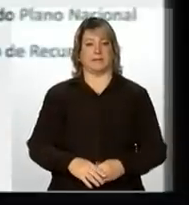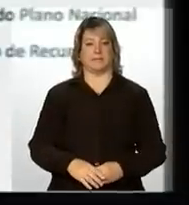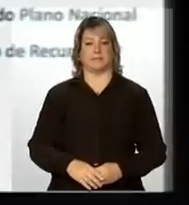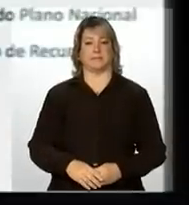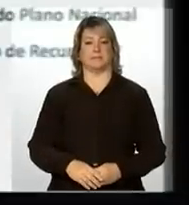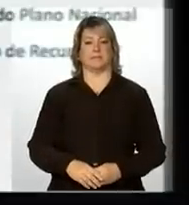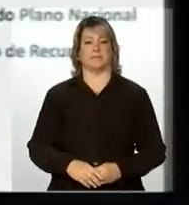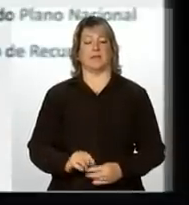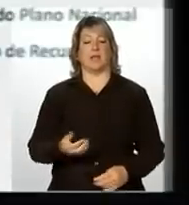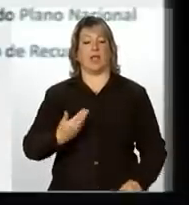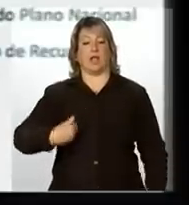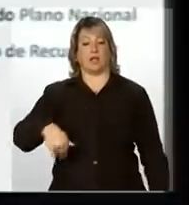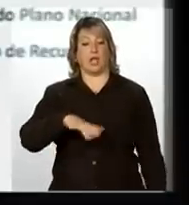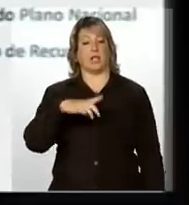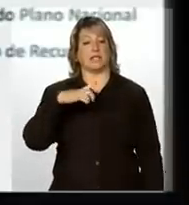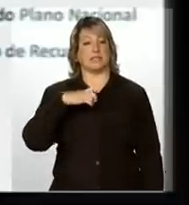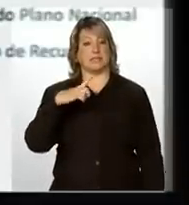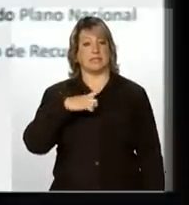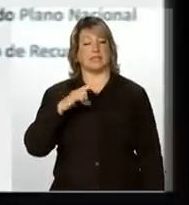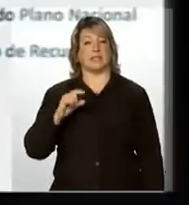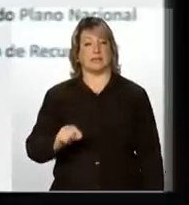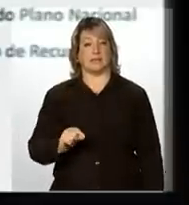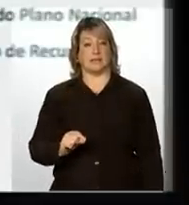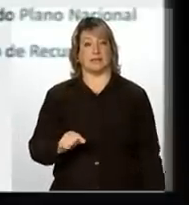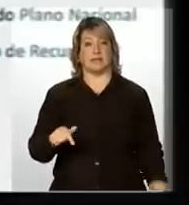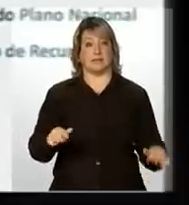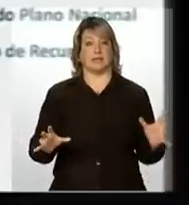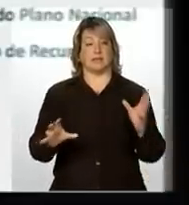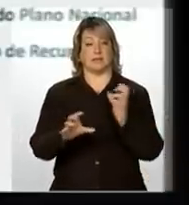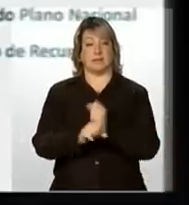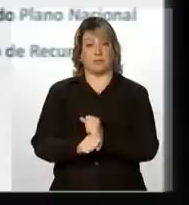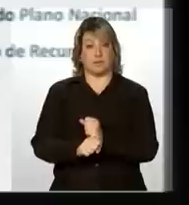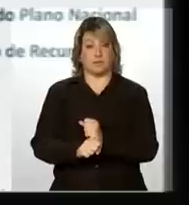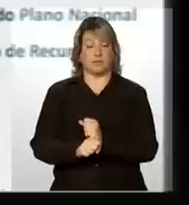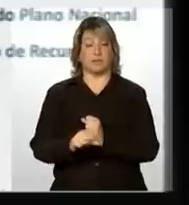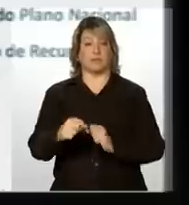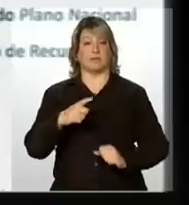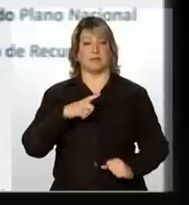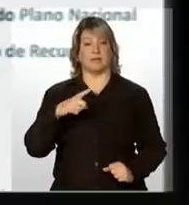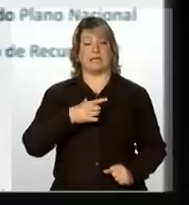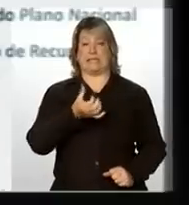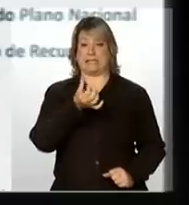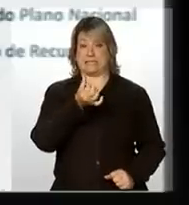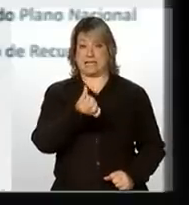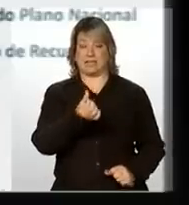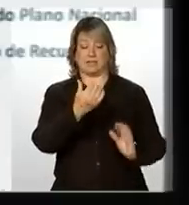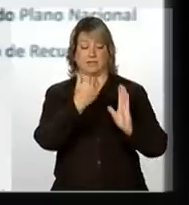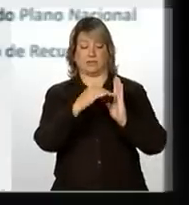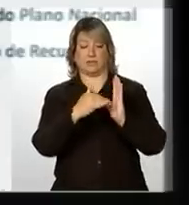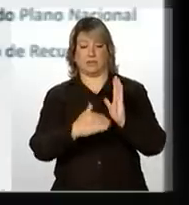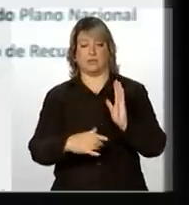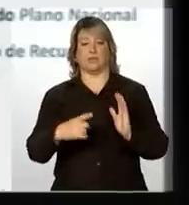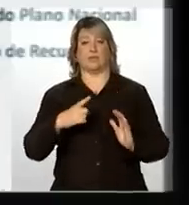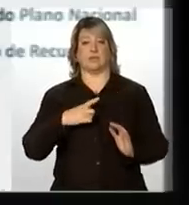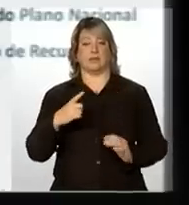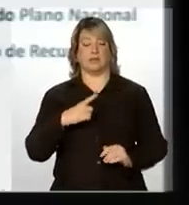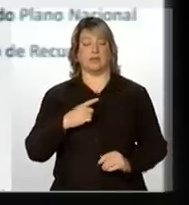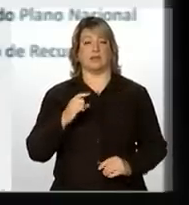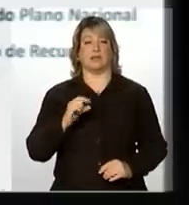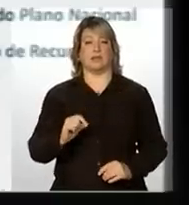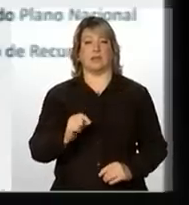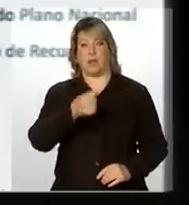Então, temos esse conteúdo de seis tópicos, vamos começar com o prognóstico climático,